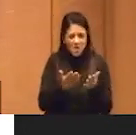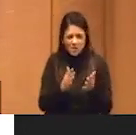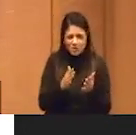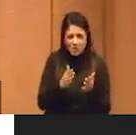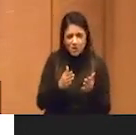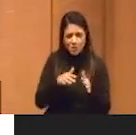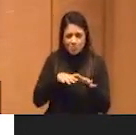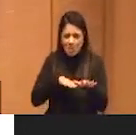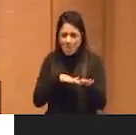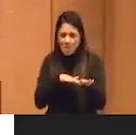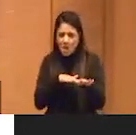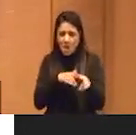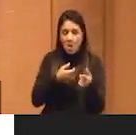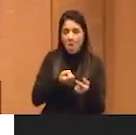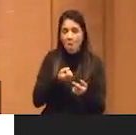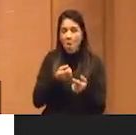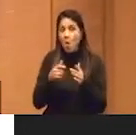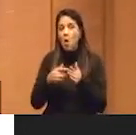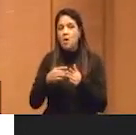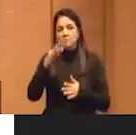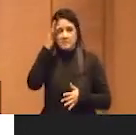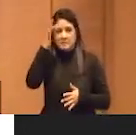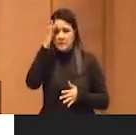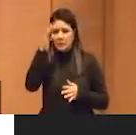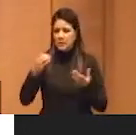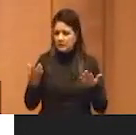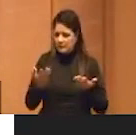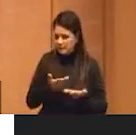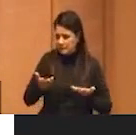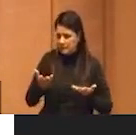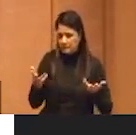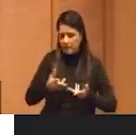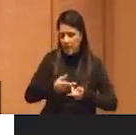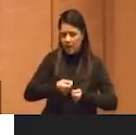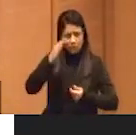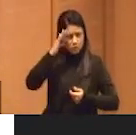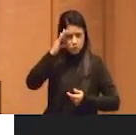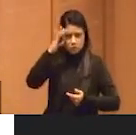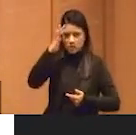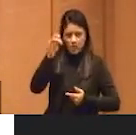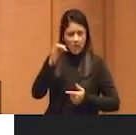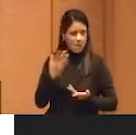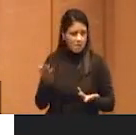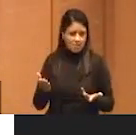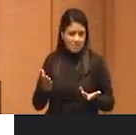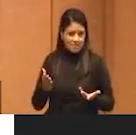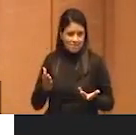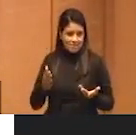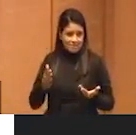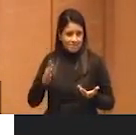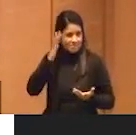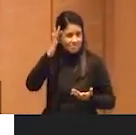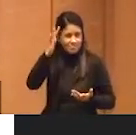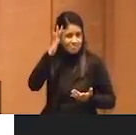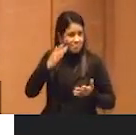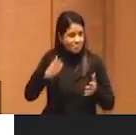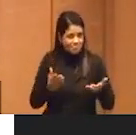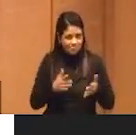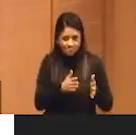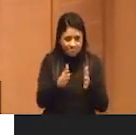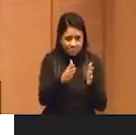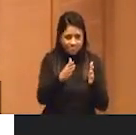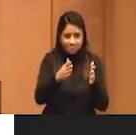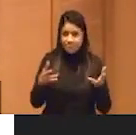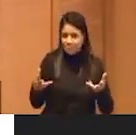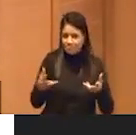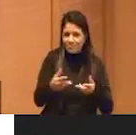engarrafado, em teoria é ideia sensacional, mas no momento que eu capto isso e transformo isso no que ela